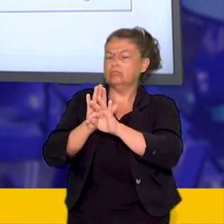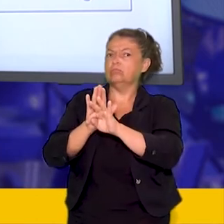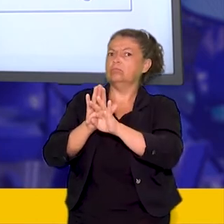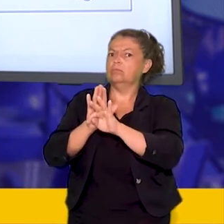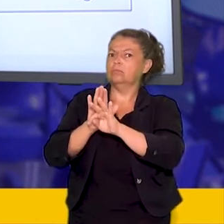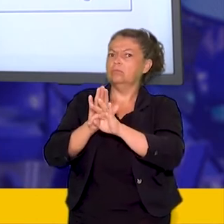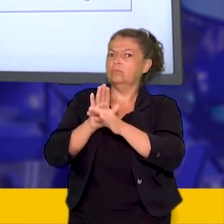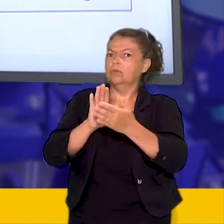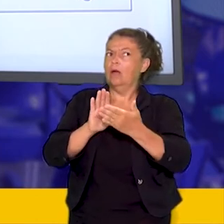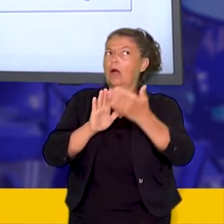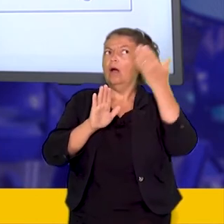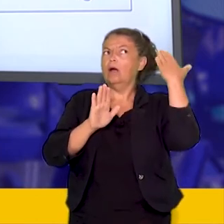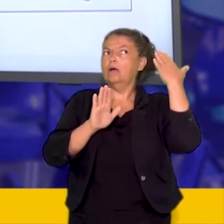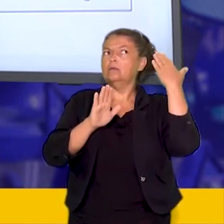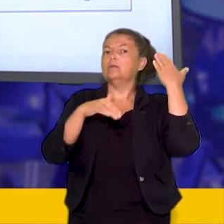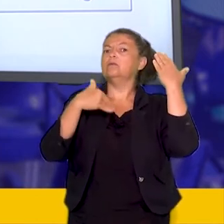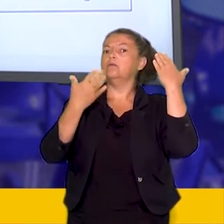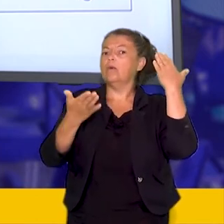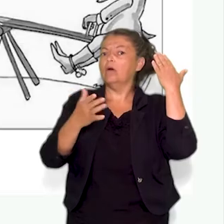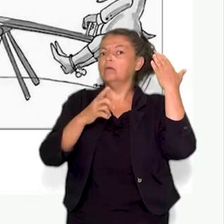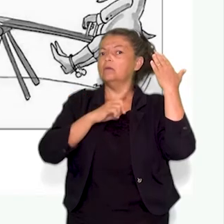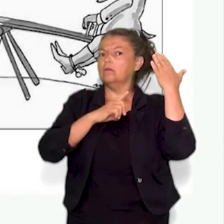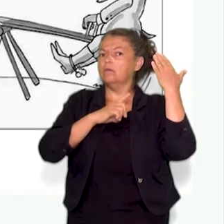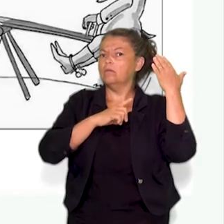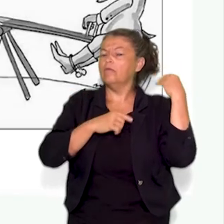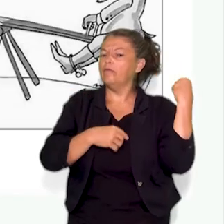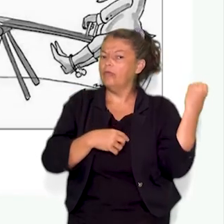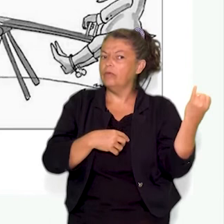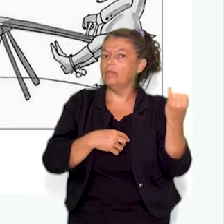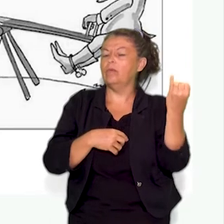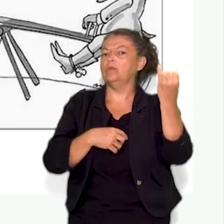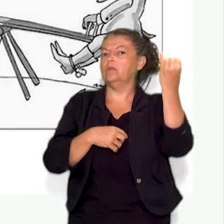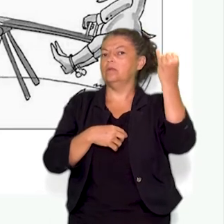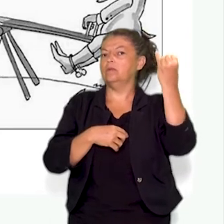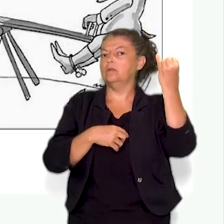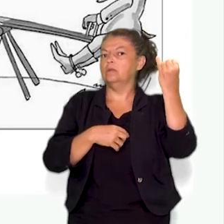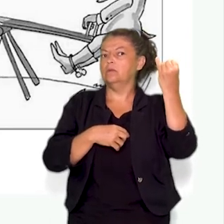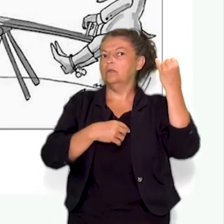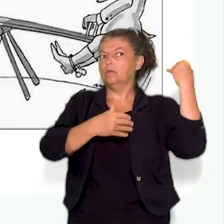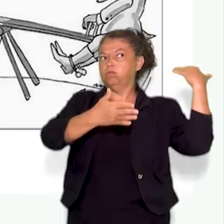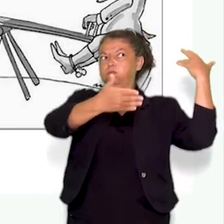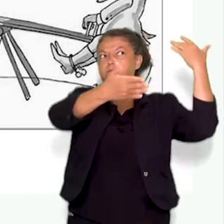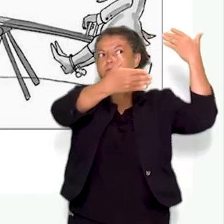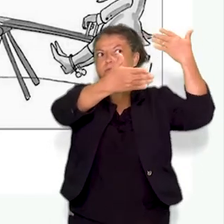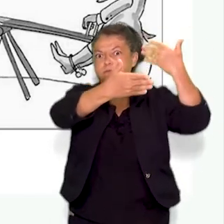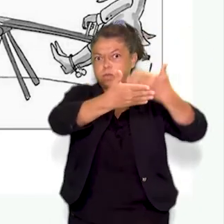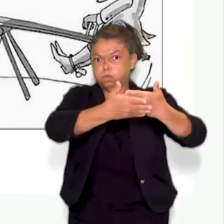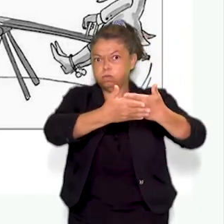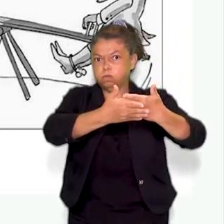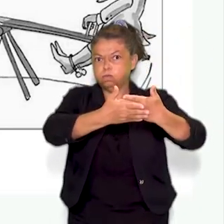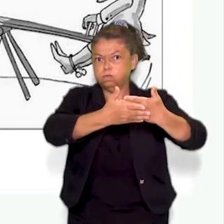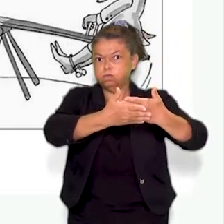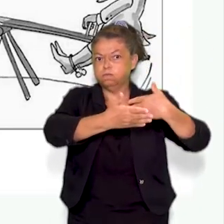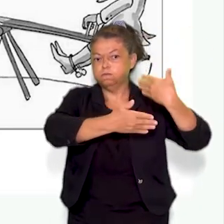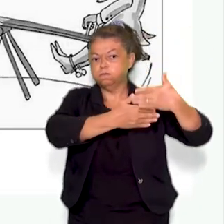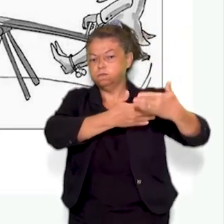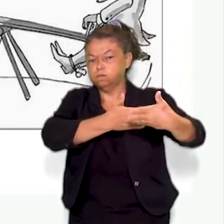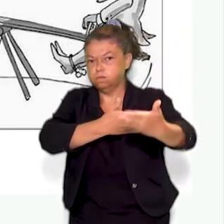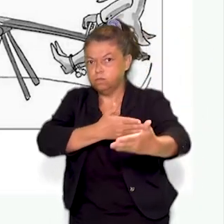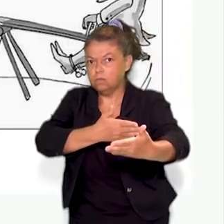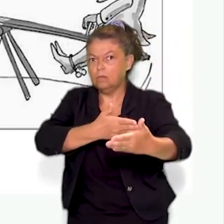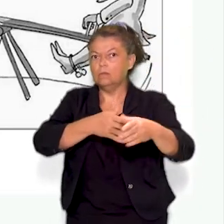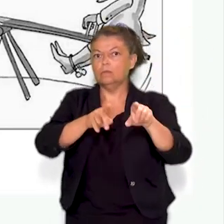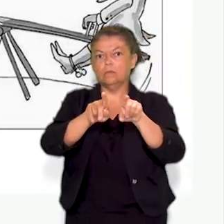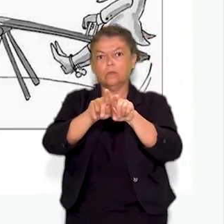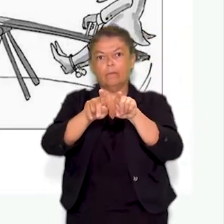inserido e como ele foi importante para o avanço da política dos governadores vimos a